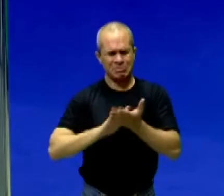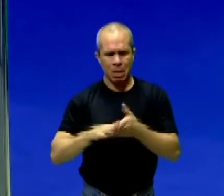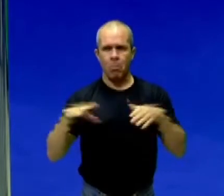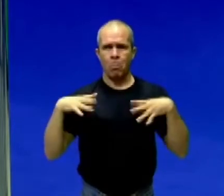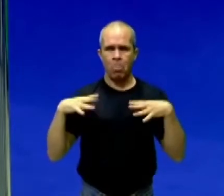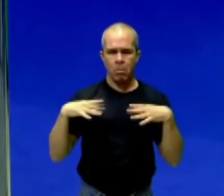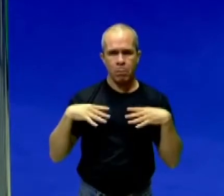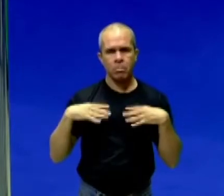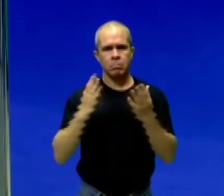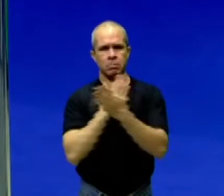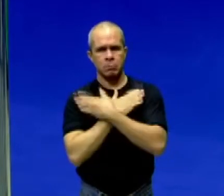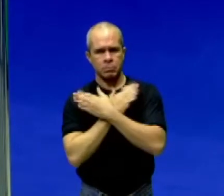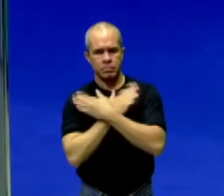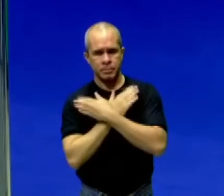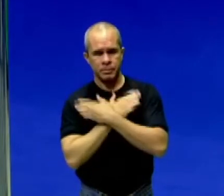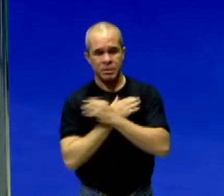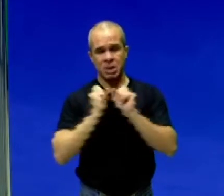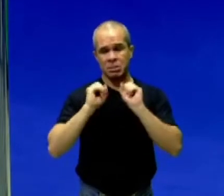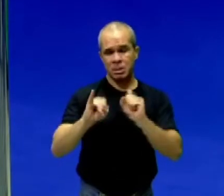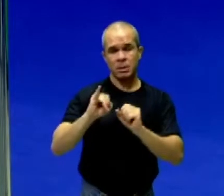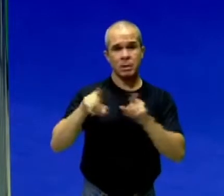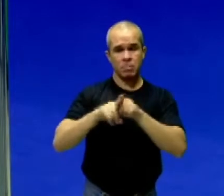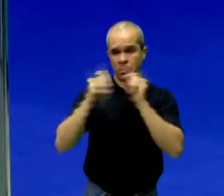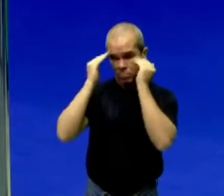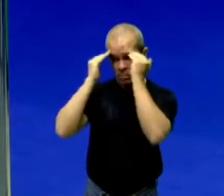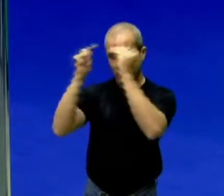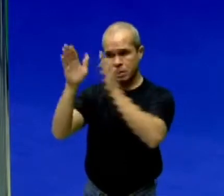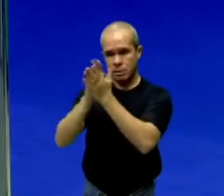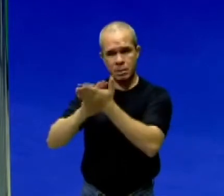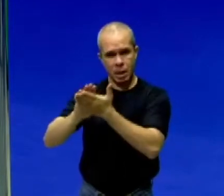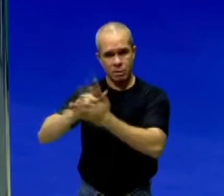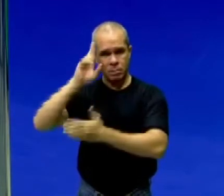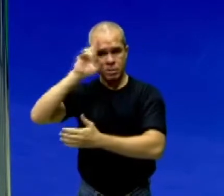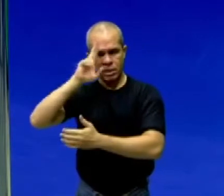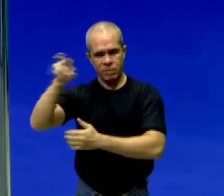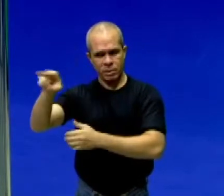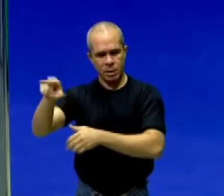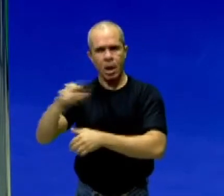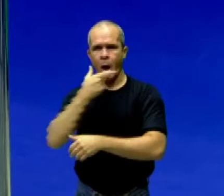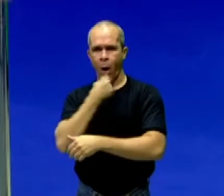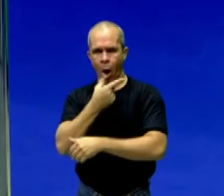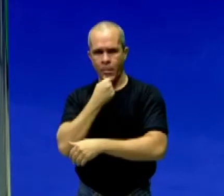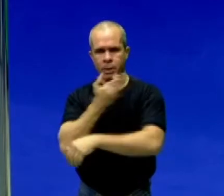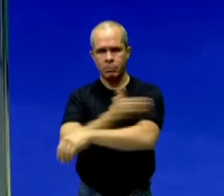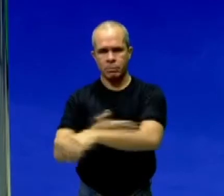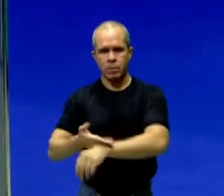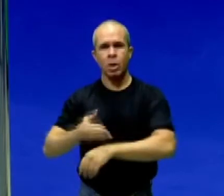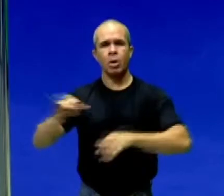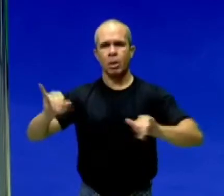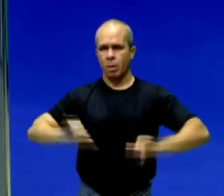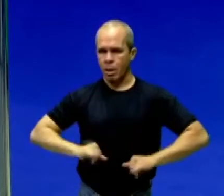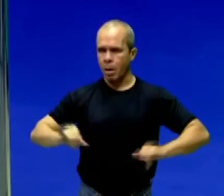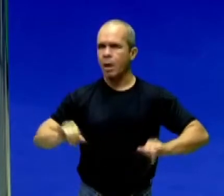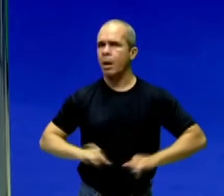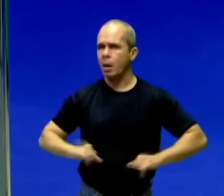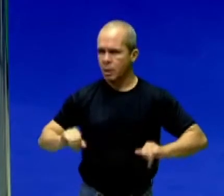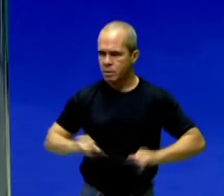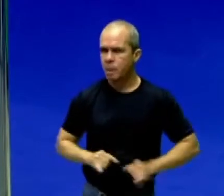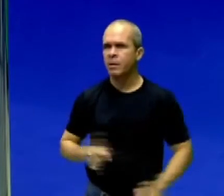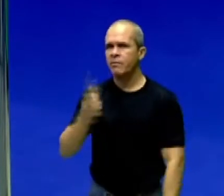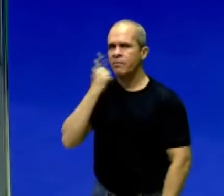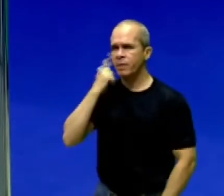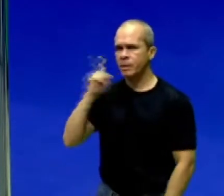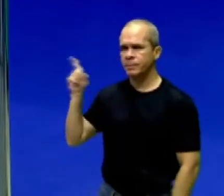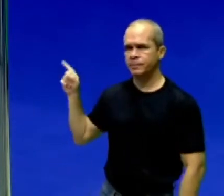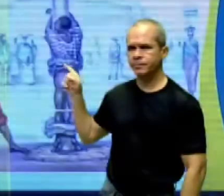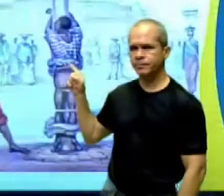eles não atendessem aquilo que os senhores, os patrões, os brancos queriam, eles sofriam castigos físicos, como nós